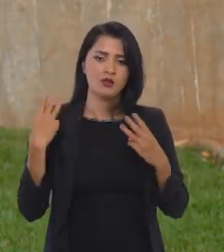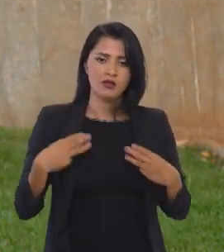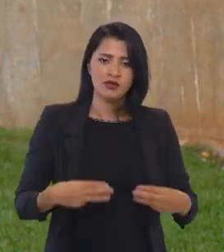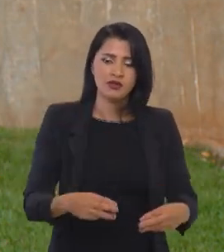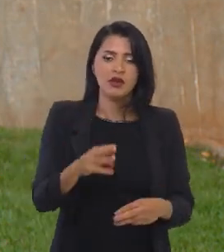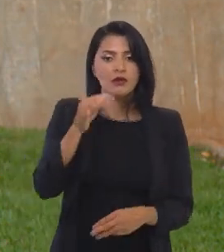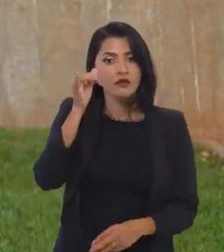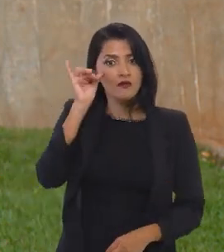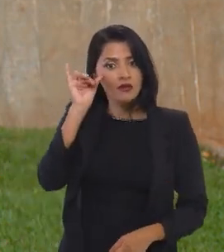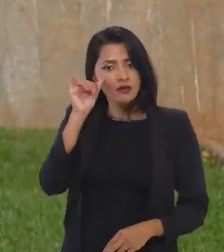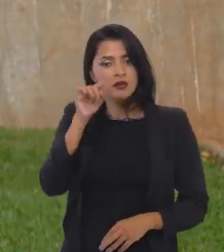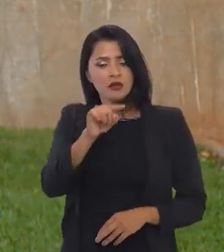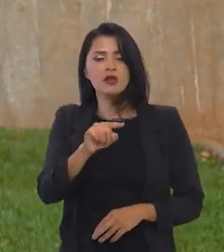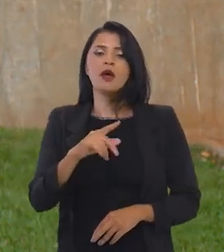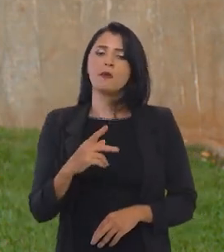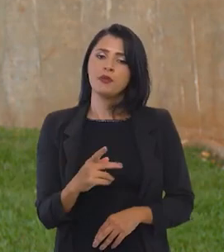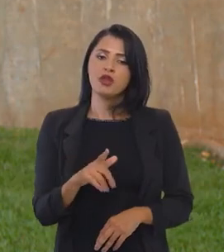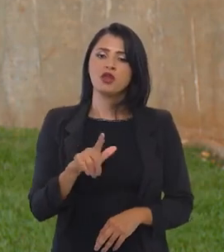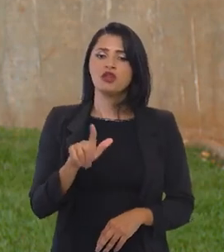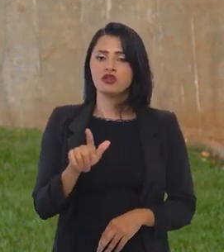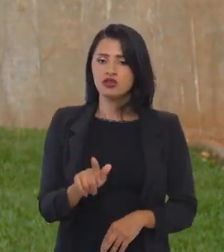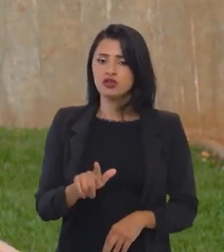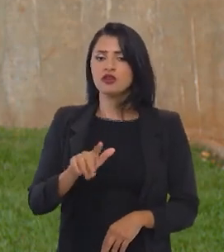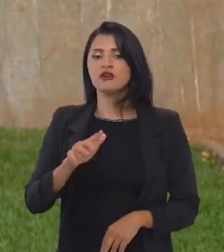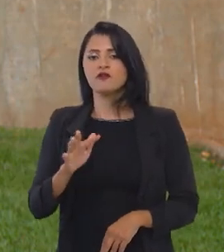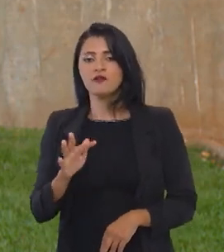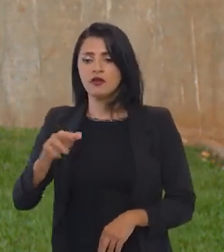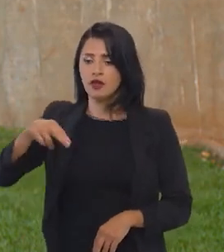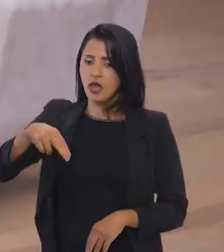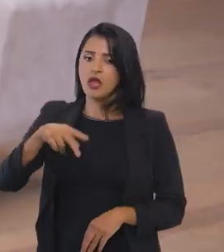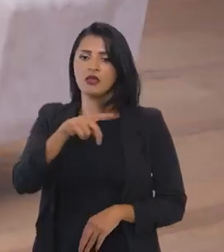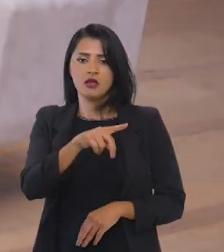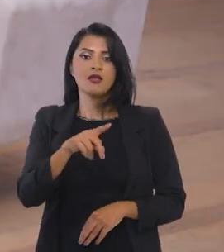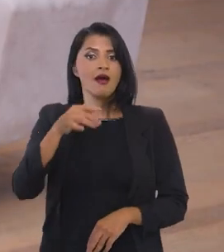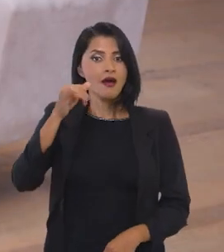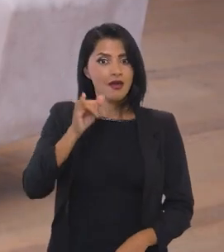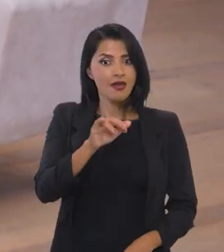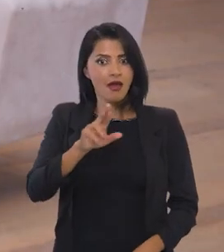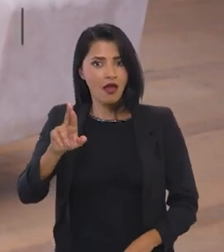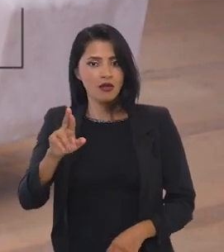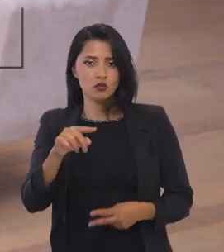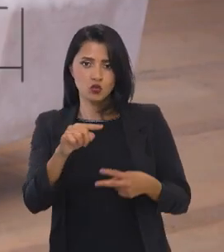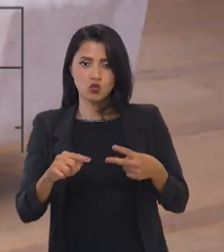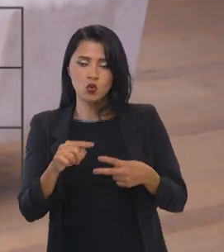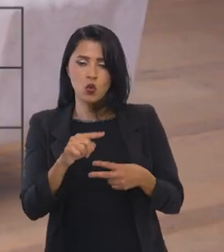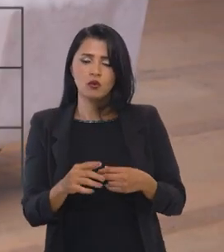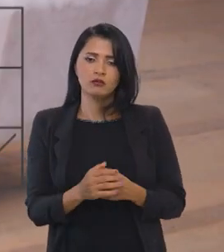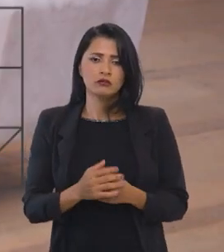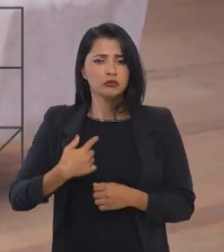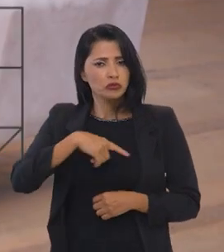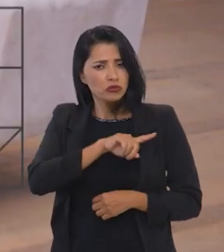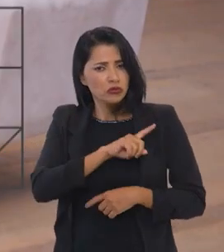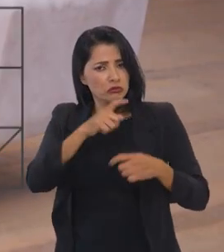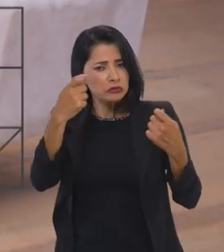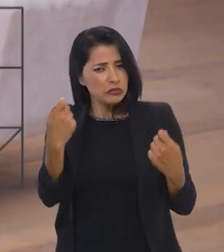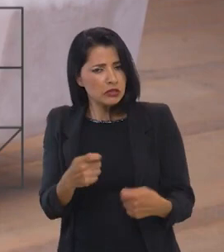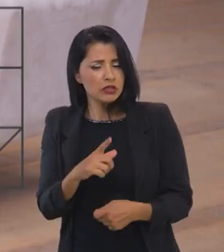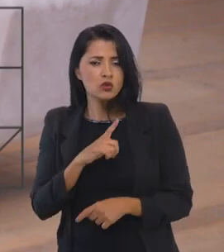dentro do Ministério da Fazenda, tanto na PGFN quanto na Receita Federal do Brasil. Para dizer, olha, todos nós temos que